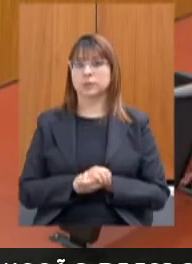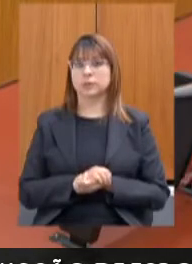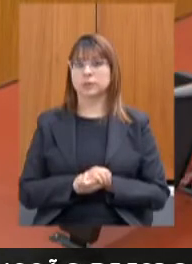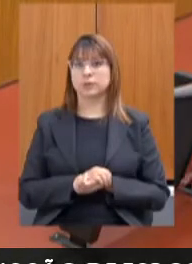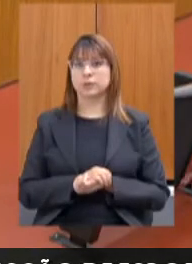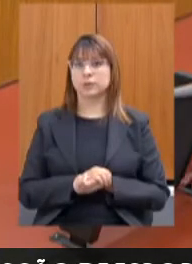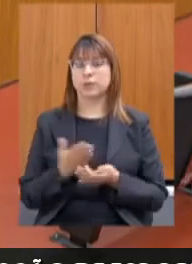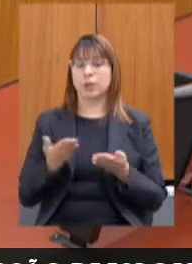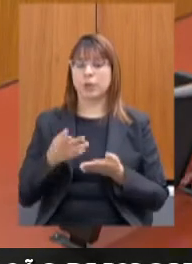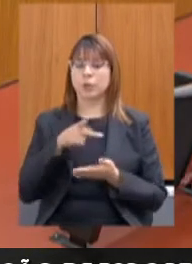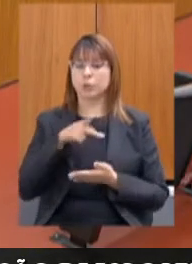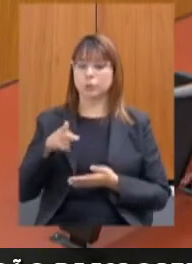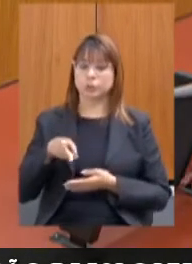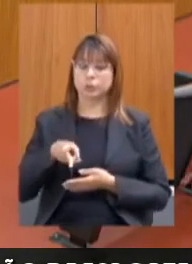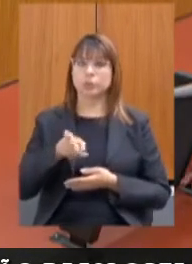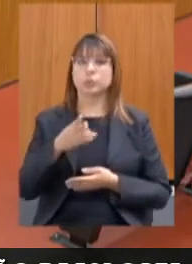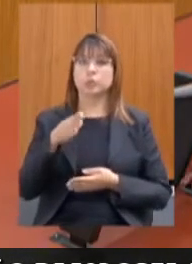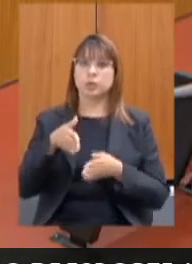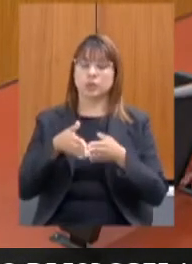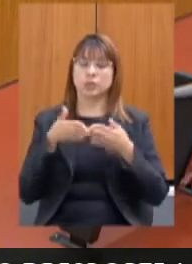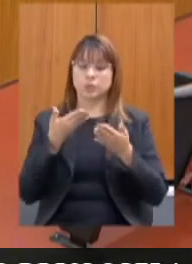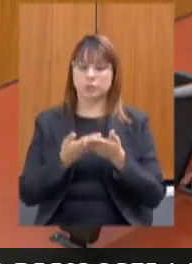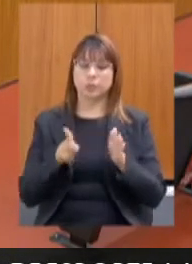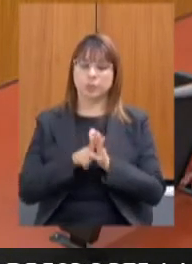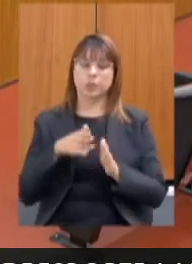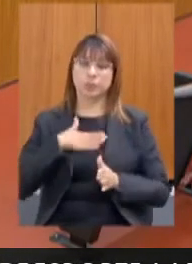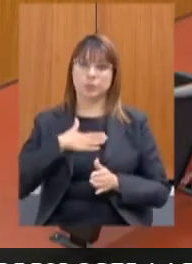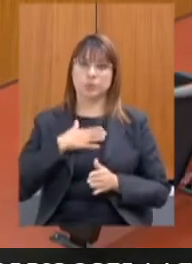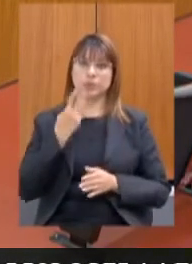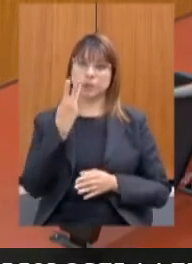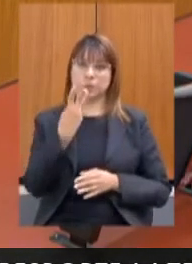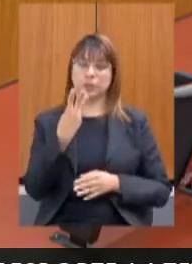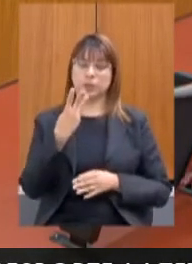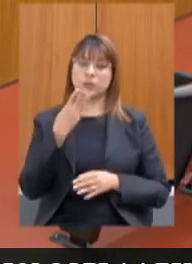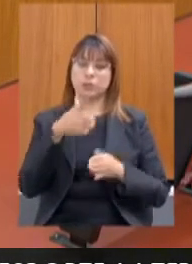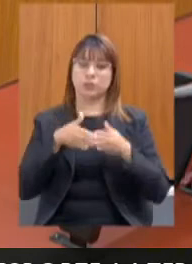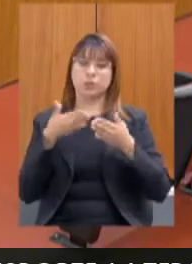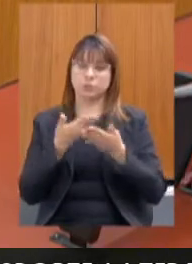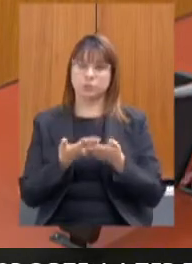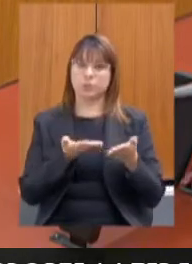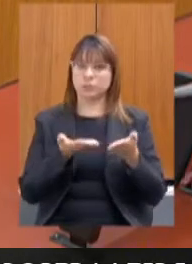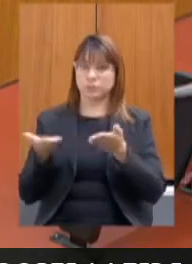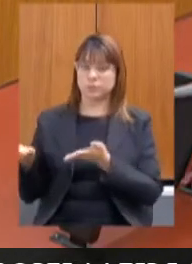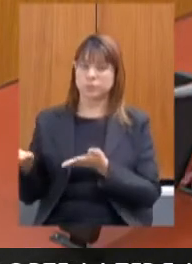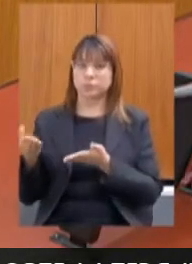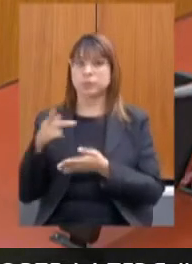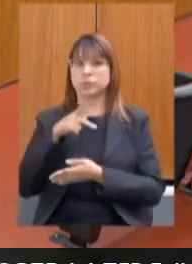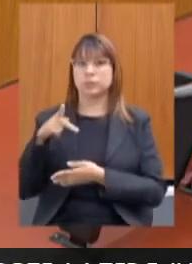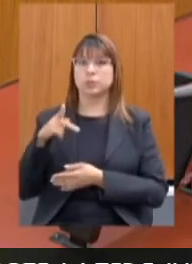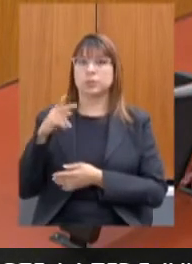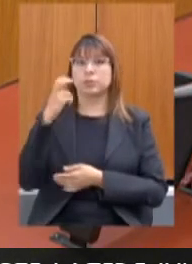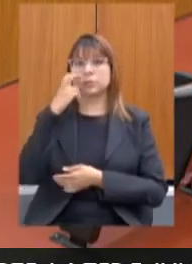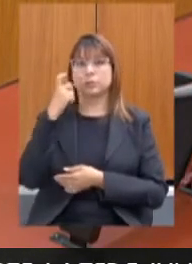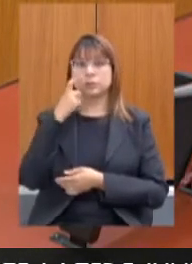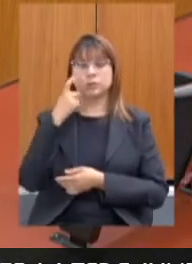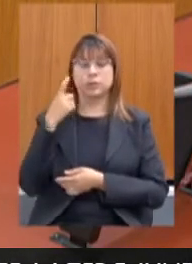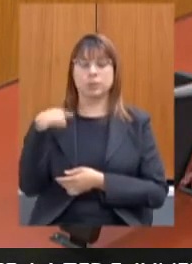presidir requerimentos de minha autoria são três requerimentos passo a presidência ao deputado Zé Guilherme